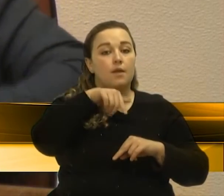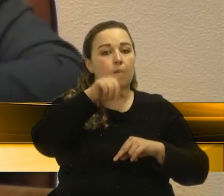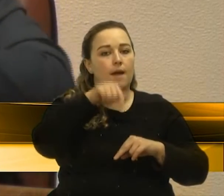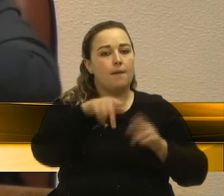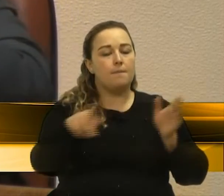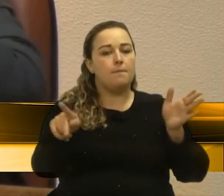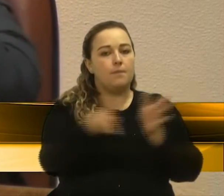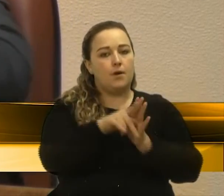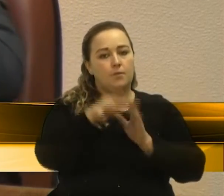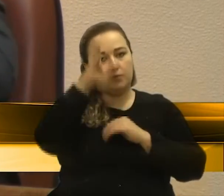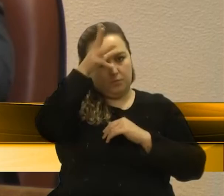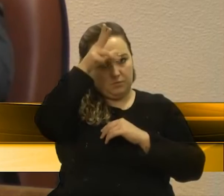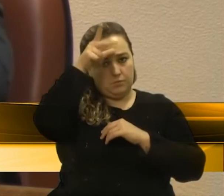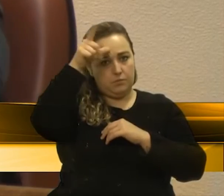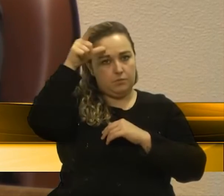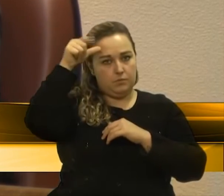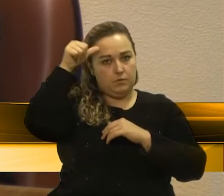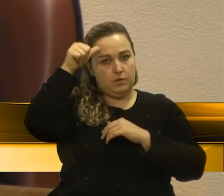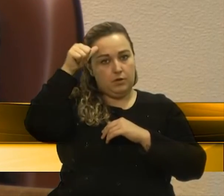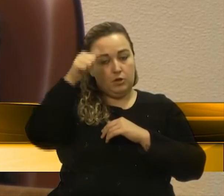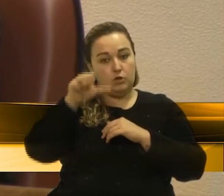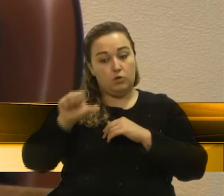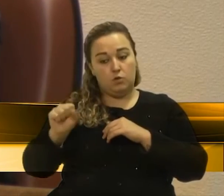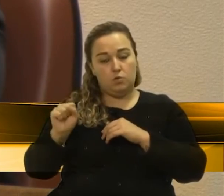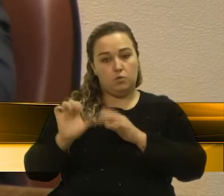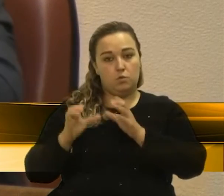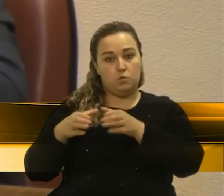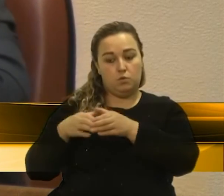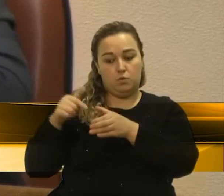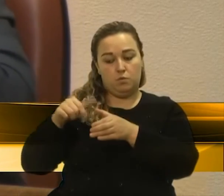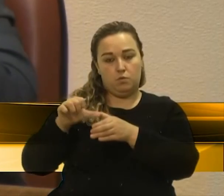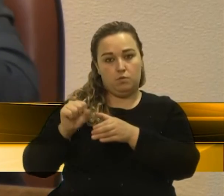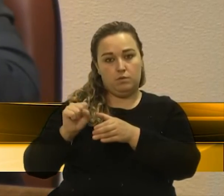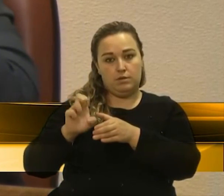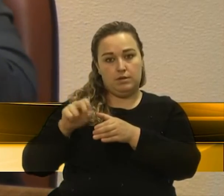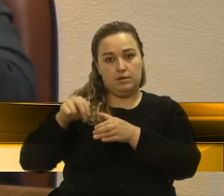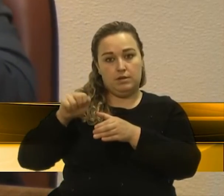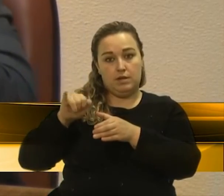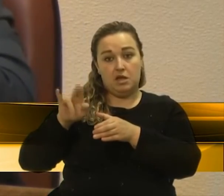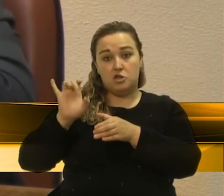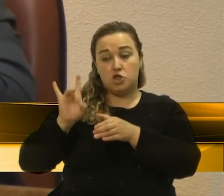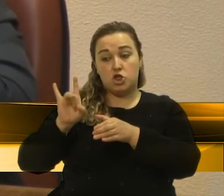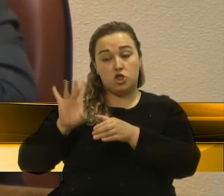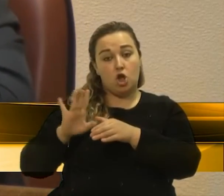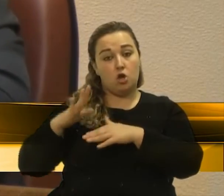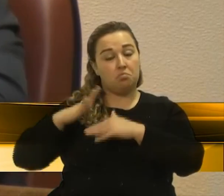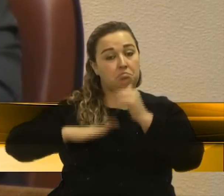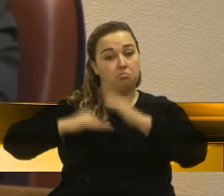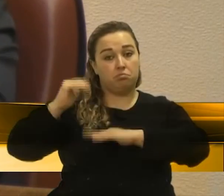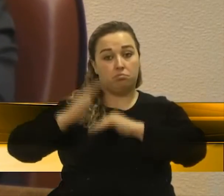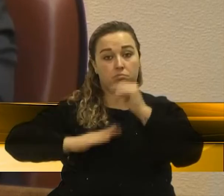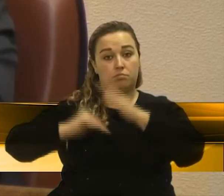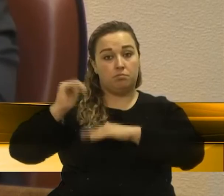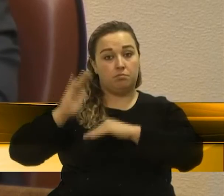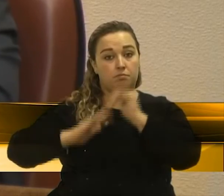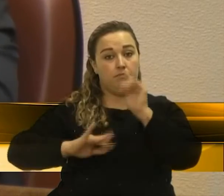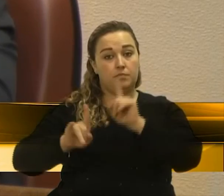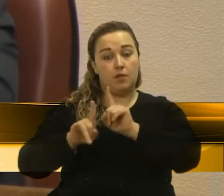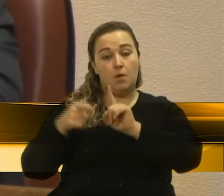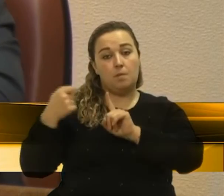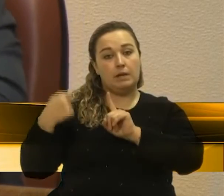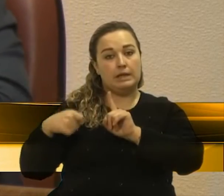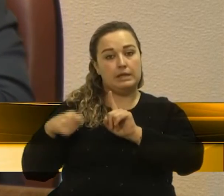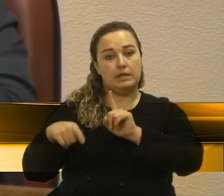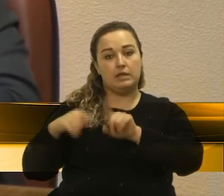o Senai ergueu o prédio. Então, em razão disso, não haveria necessidade, o